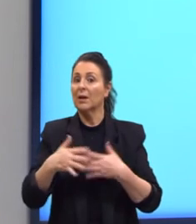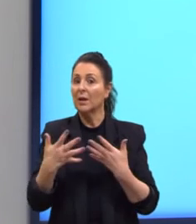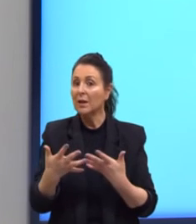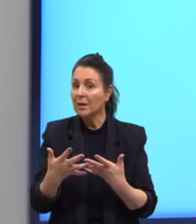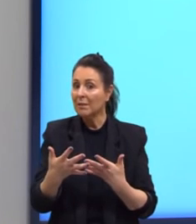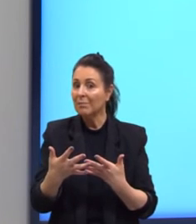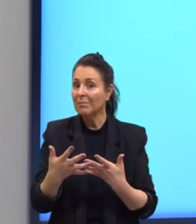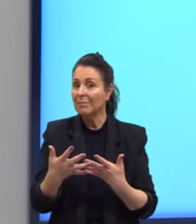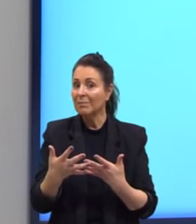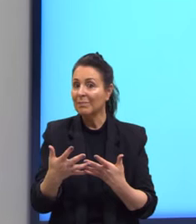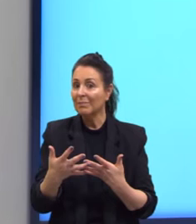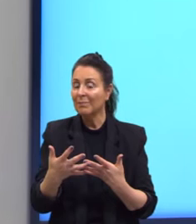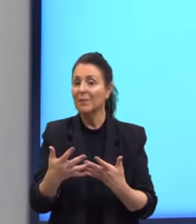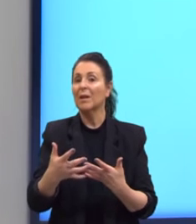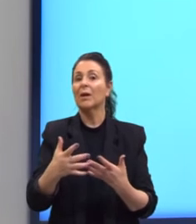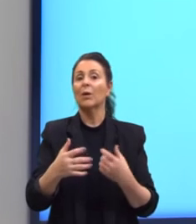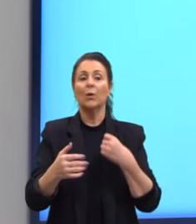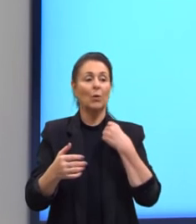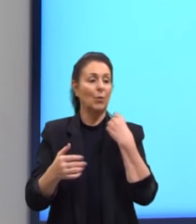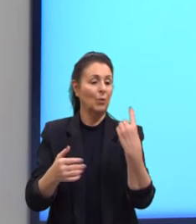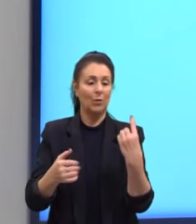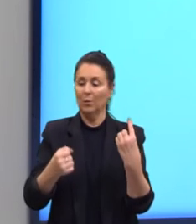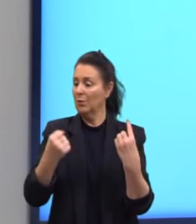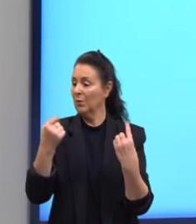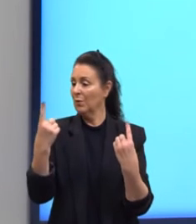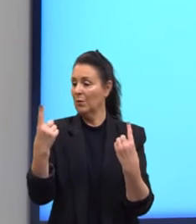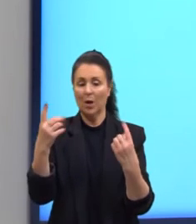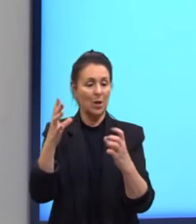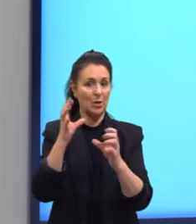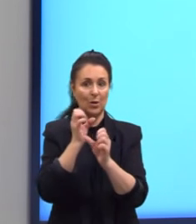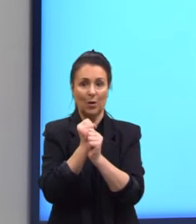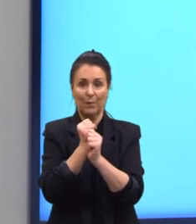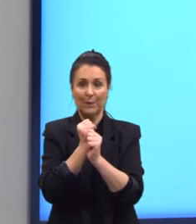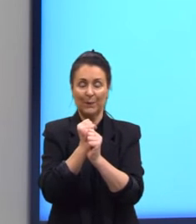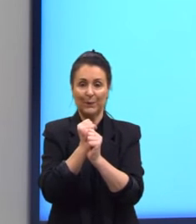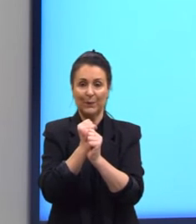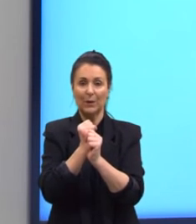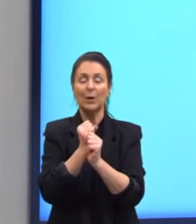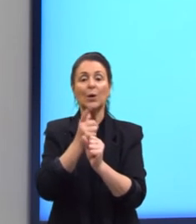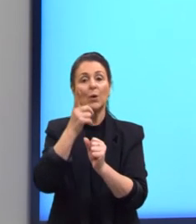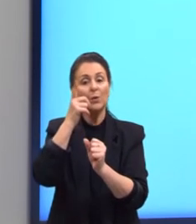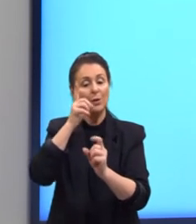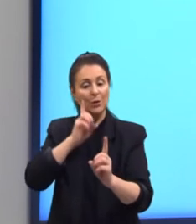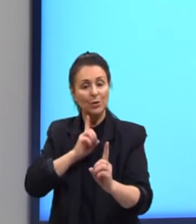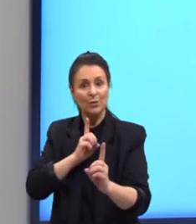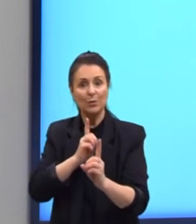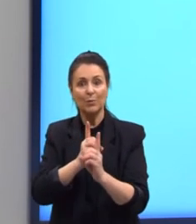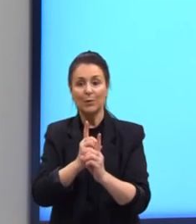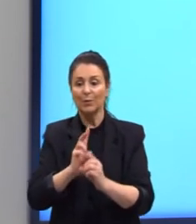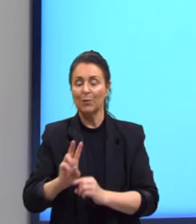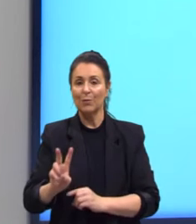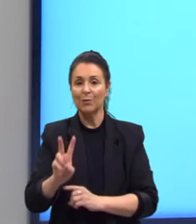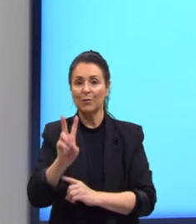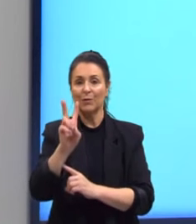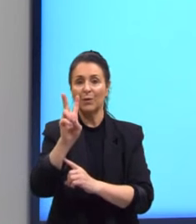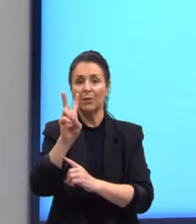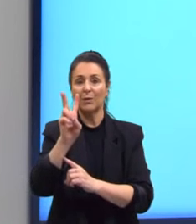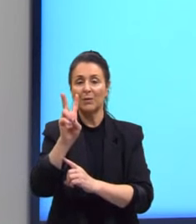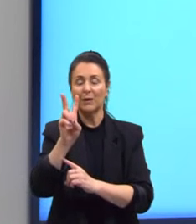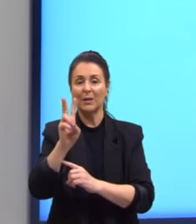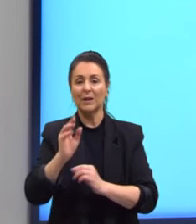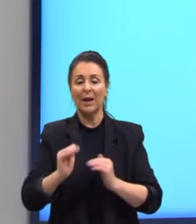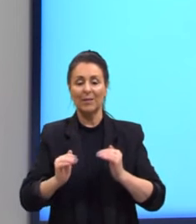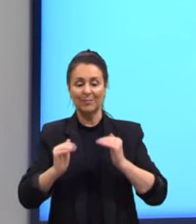caso nós pegamos os extremos somamos eles e conseguimos descobrir um valor ali que seja